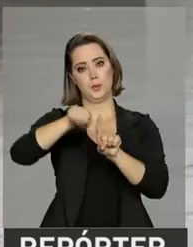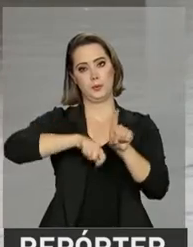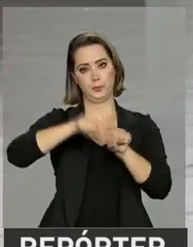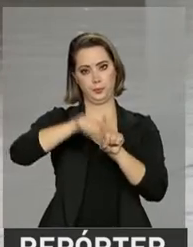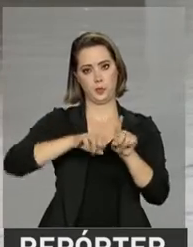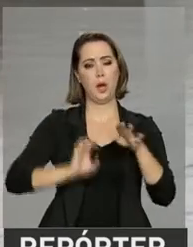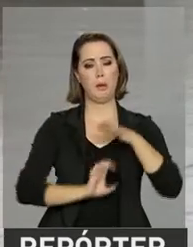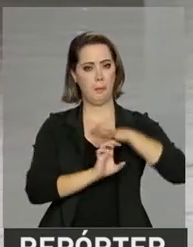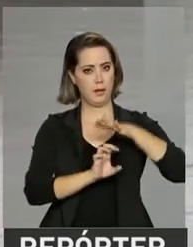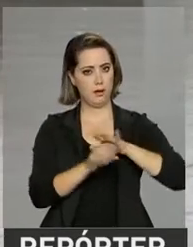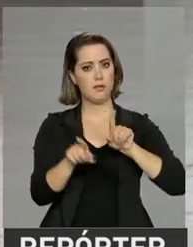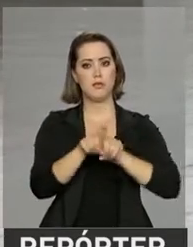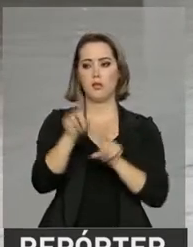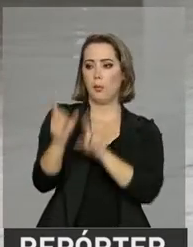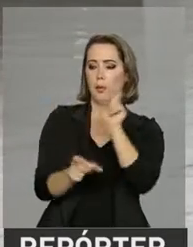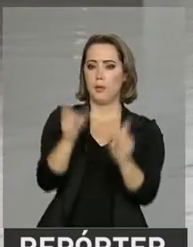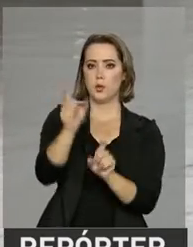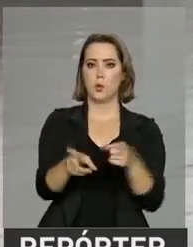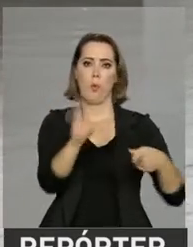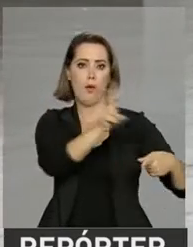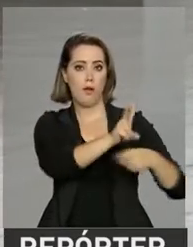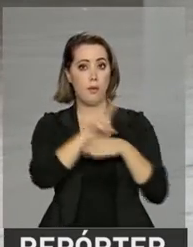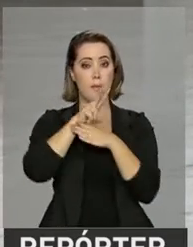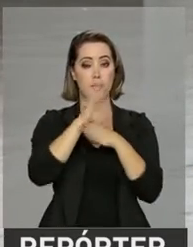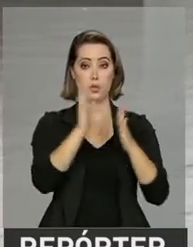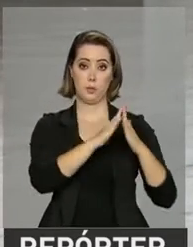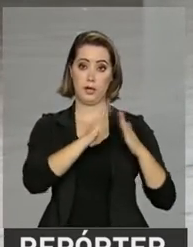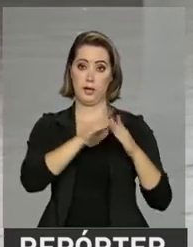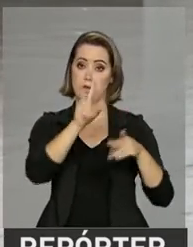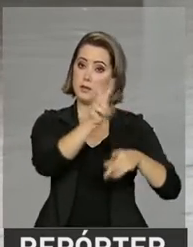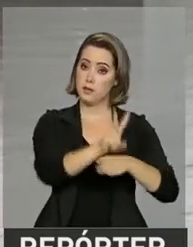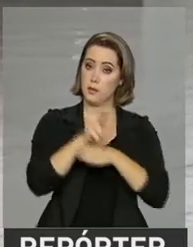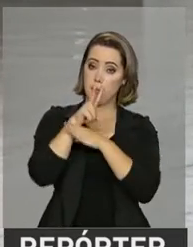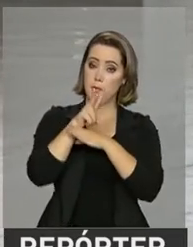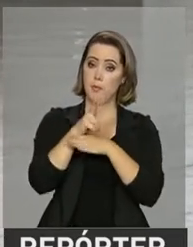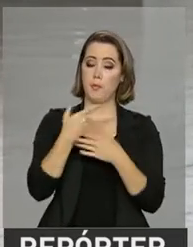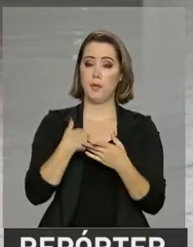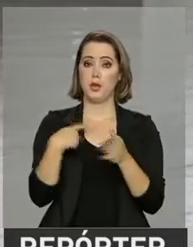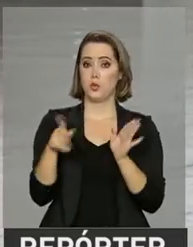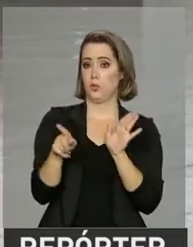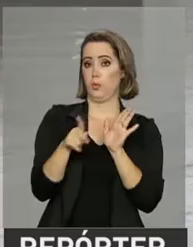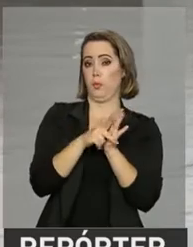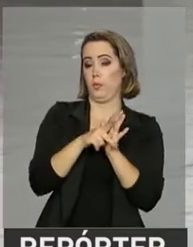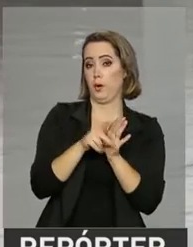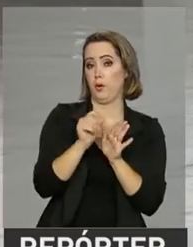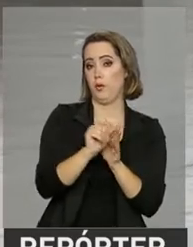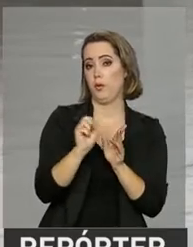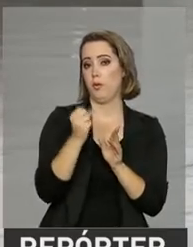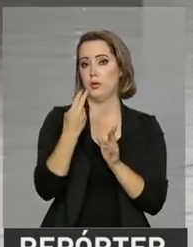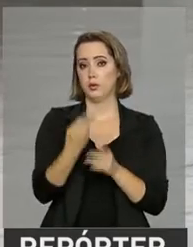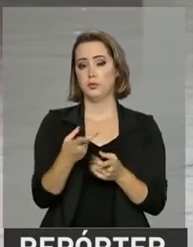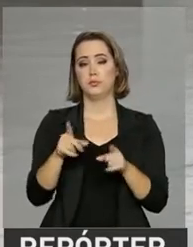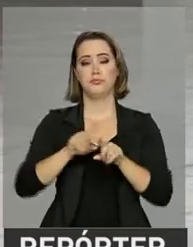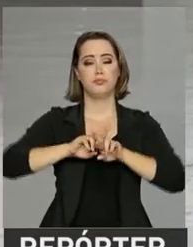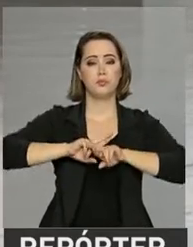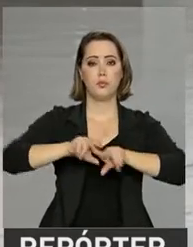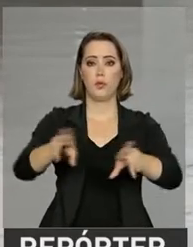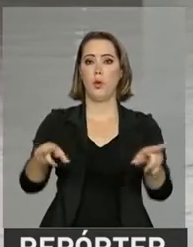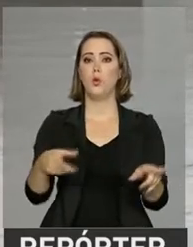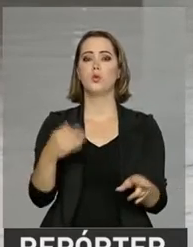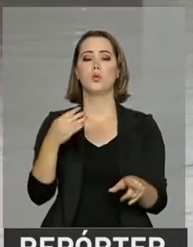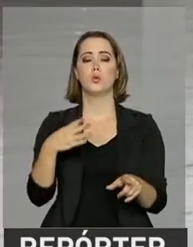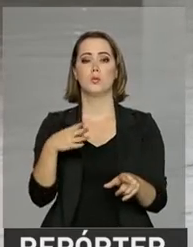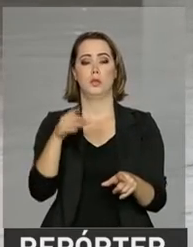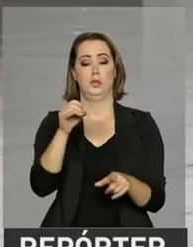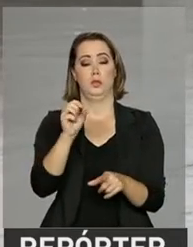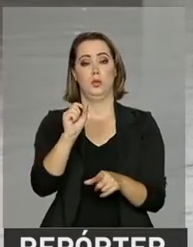Com isso, o financiamento imobiliário, cheque especial e o crédito consignado vão ficar mais baratos. Outros bancos, como o Itaú